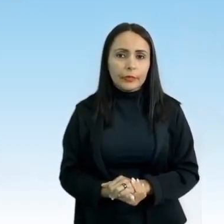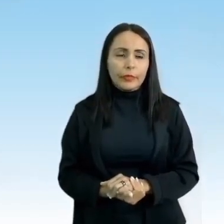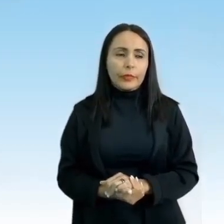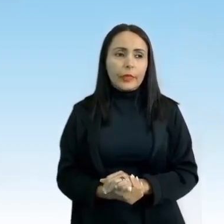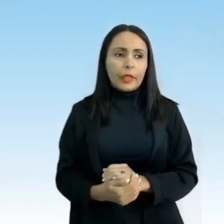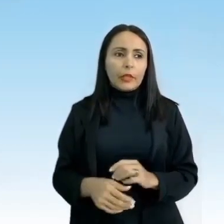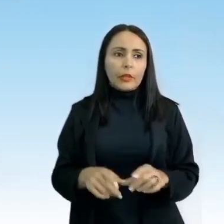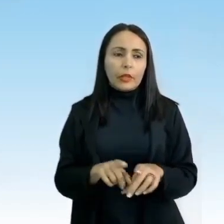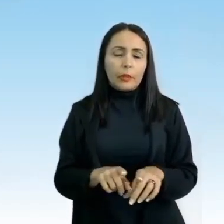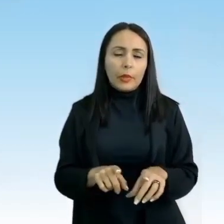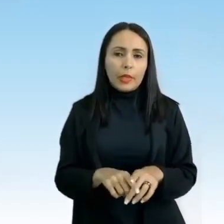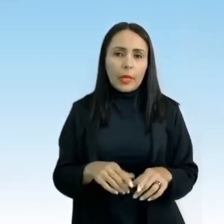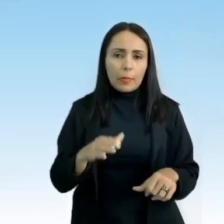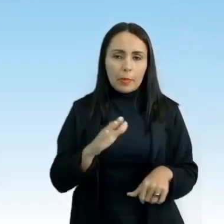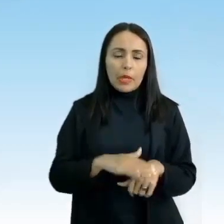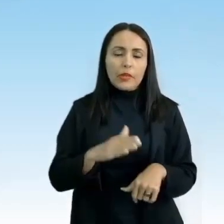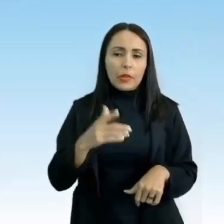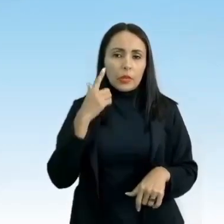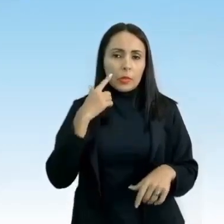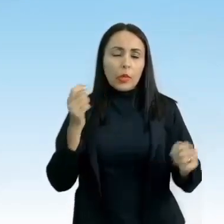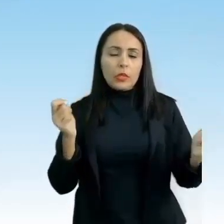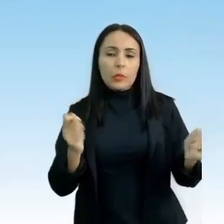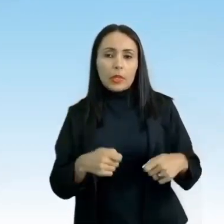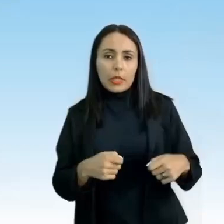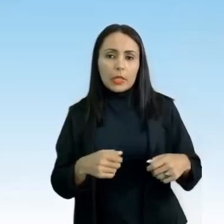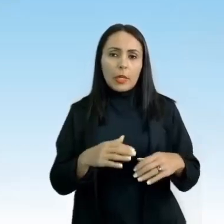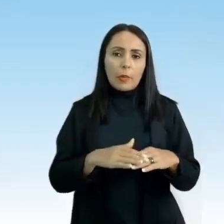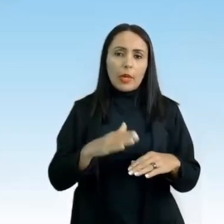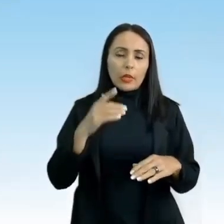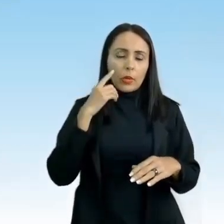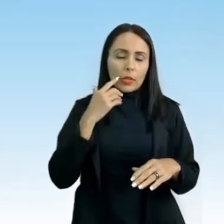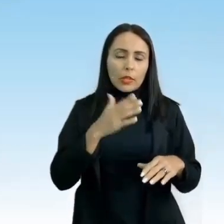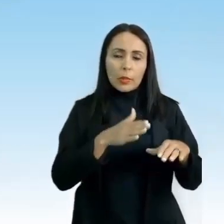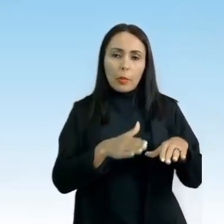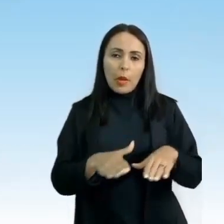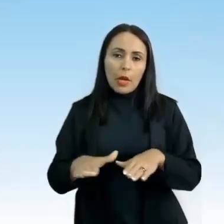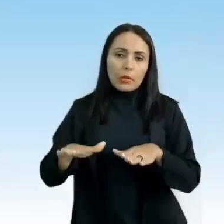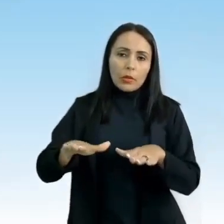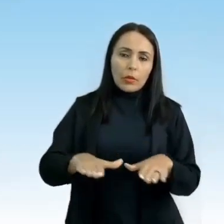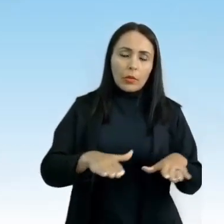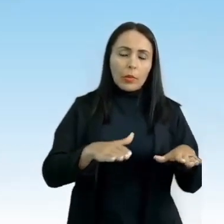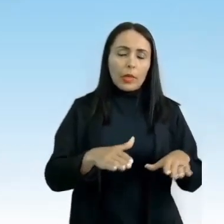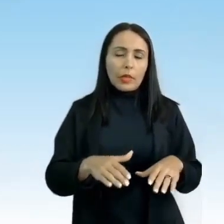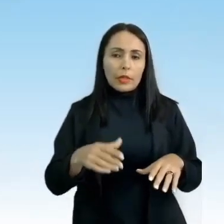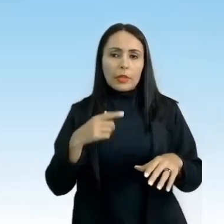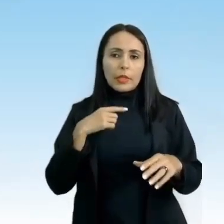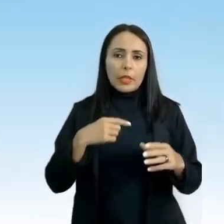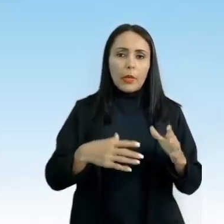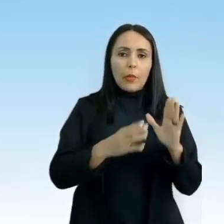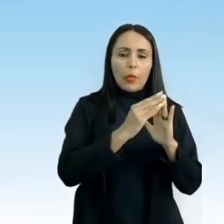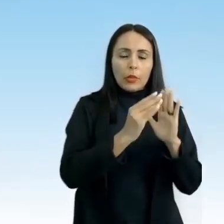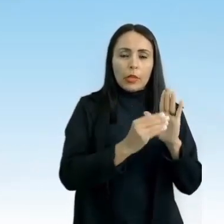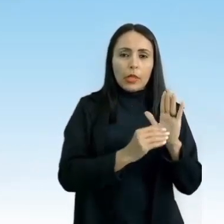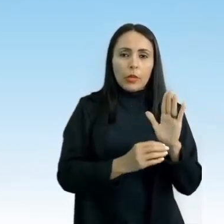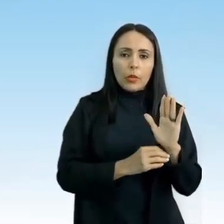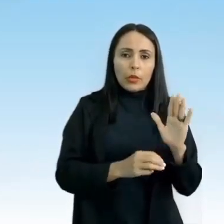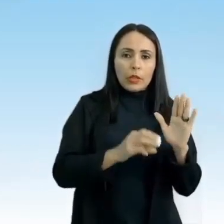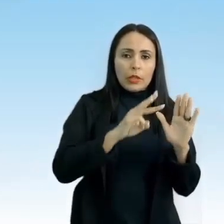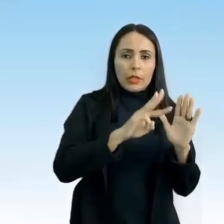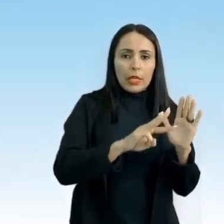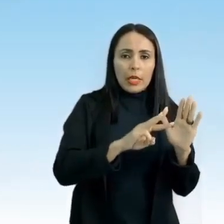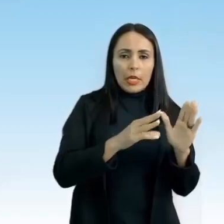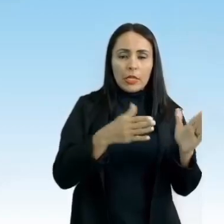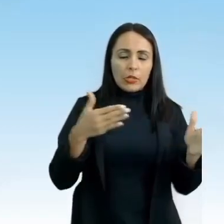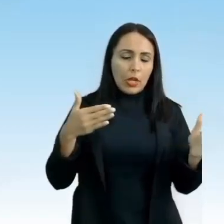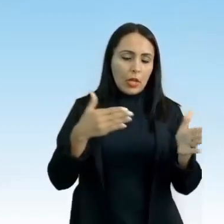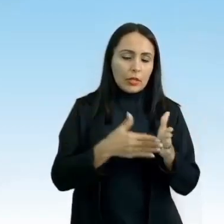inline, ele é mais veloz e possibilita maiores manobras. É um modelo que tem de três a cinco rodas, tá? Só que